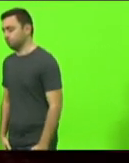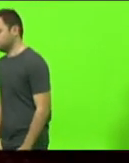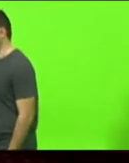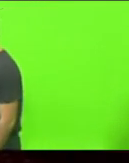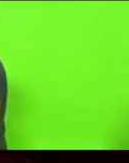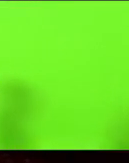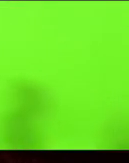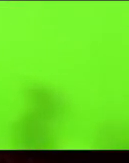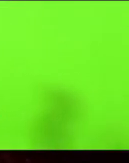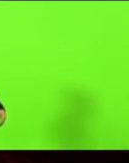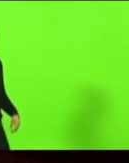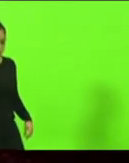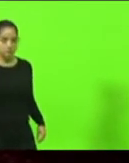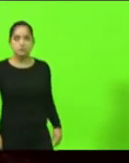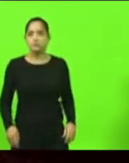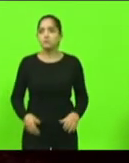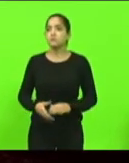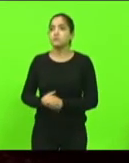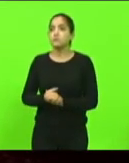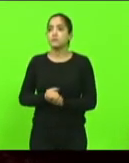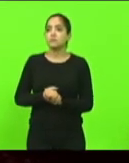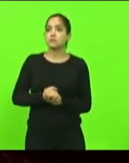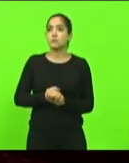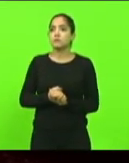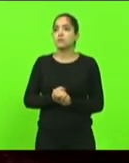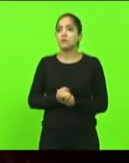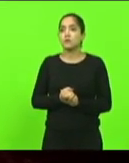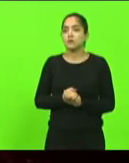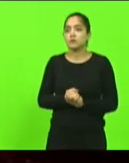policiais militares feridos em serviço ou fora dele.